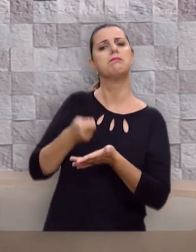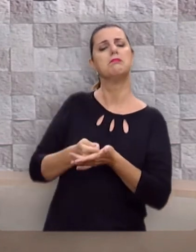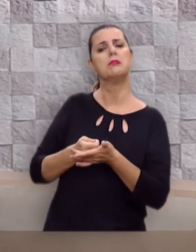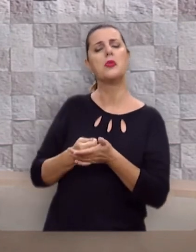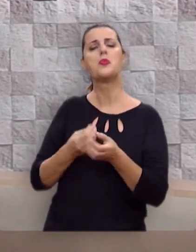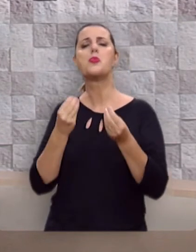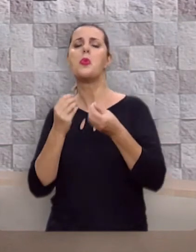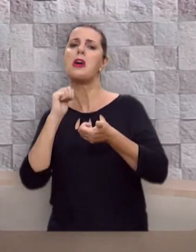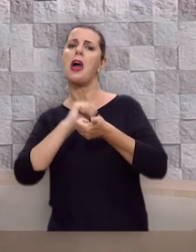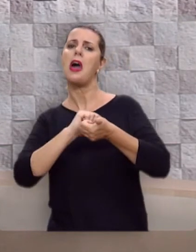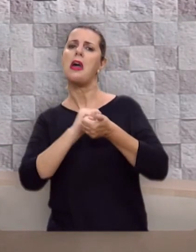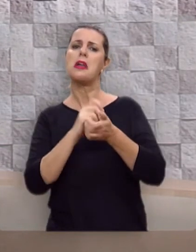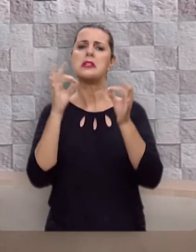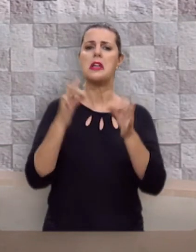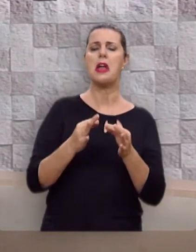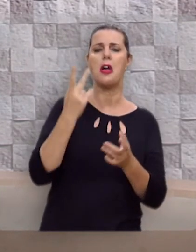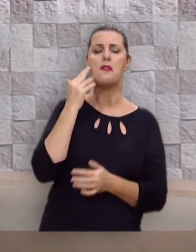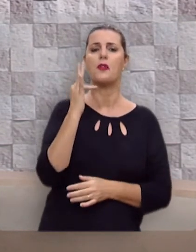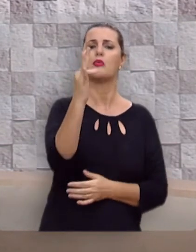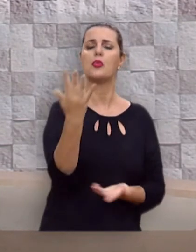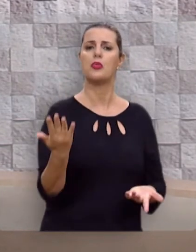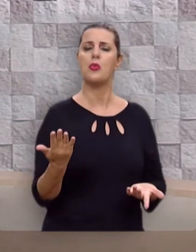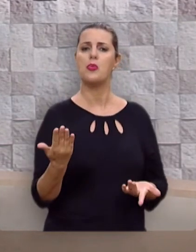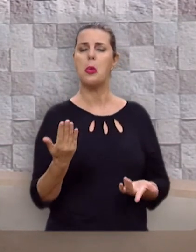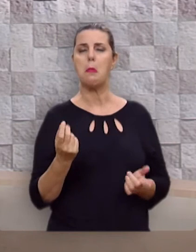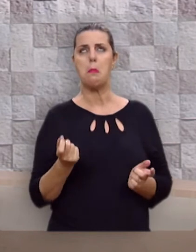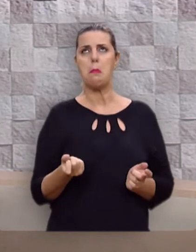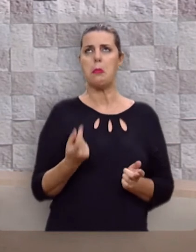com garantia o seu próprio futuro.